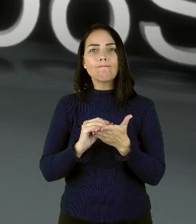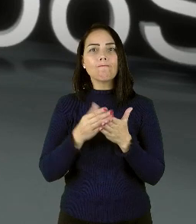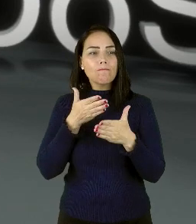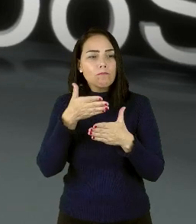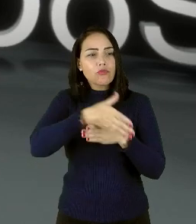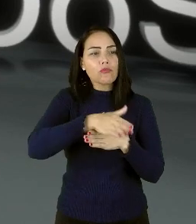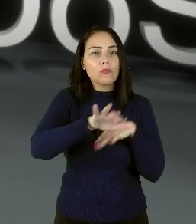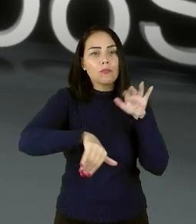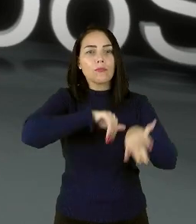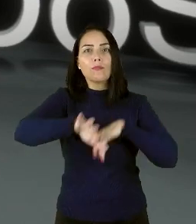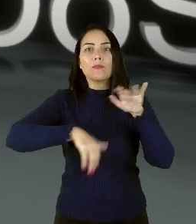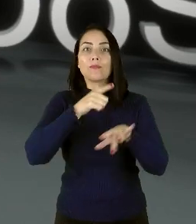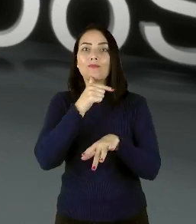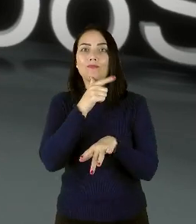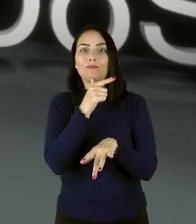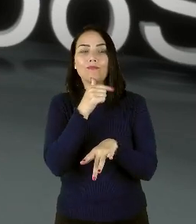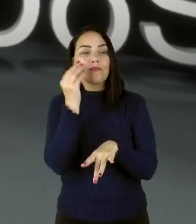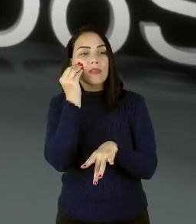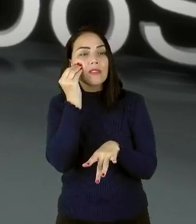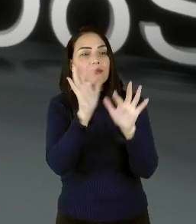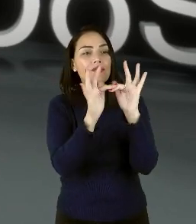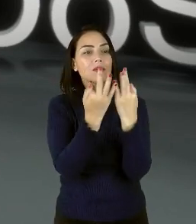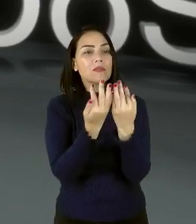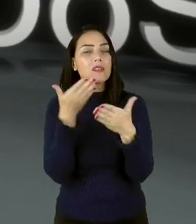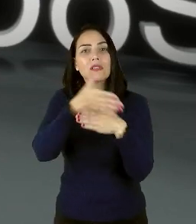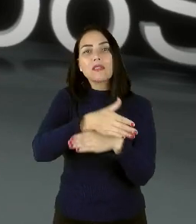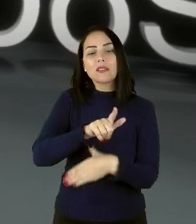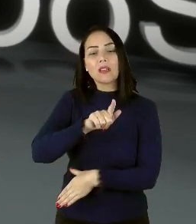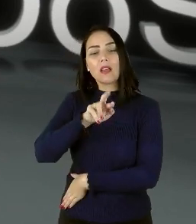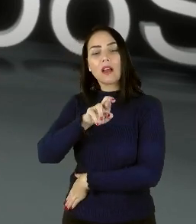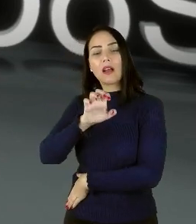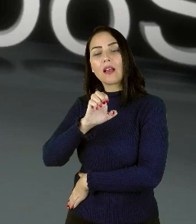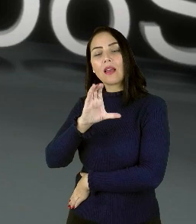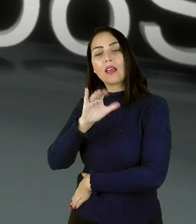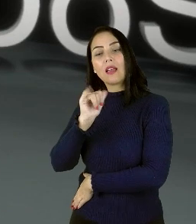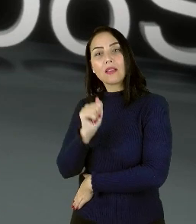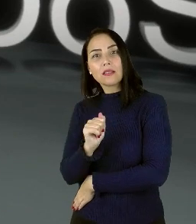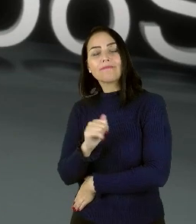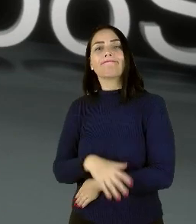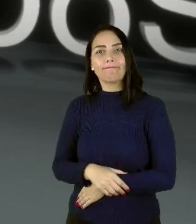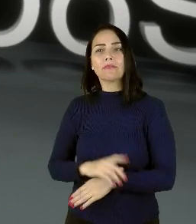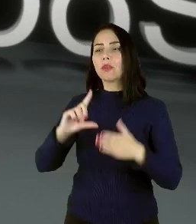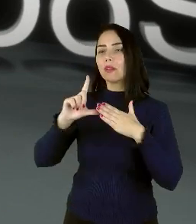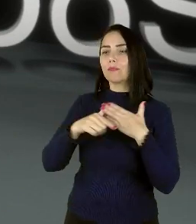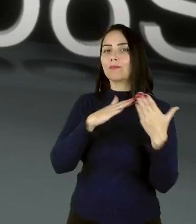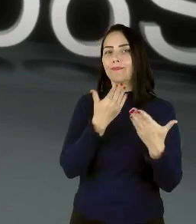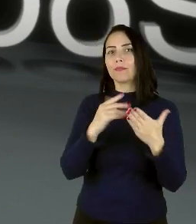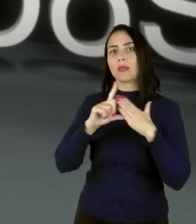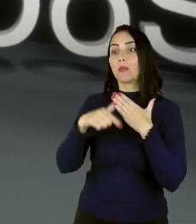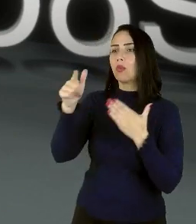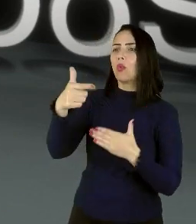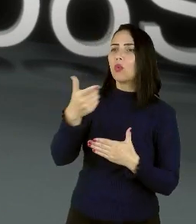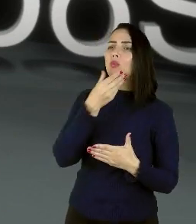Um ano depois, a imagem do menino Omran, ali sentado na